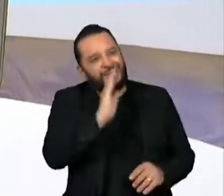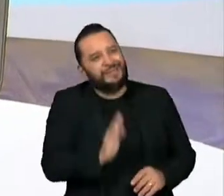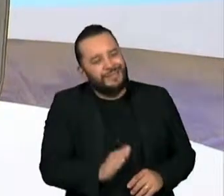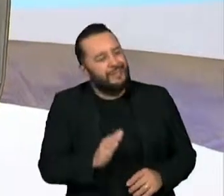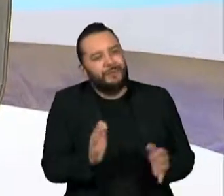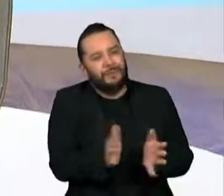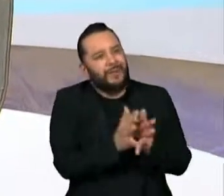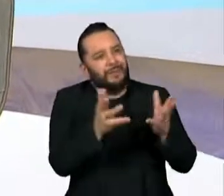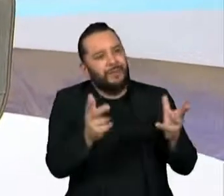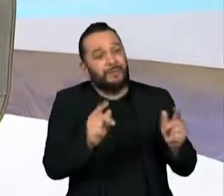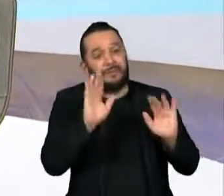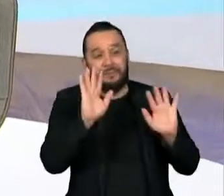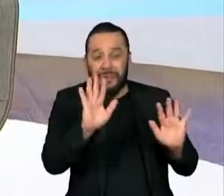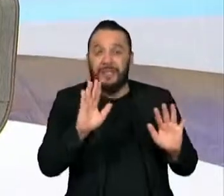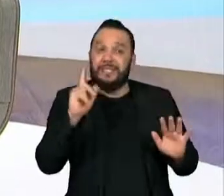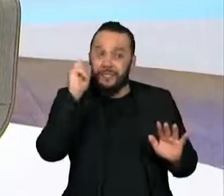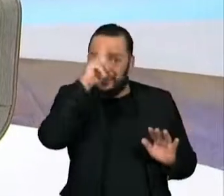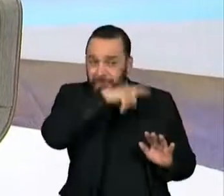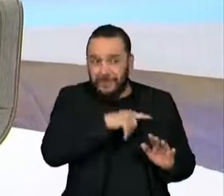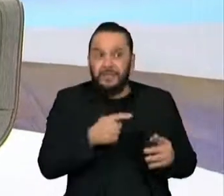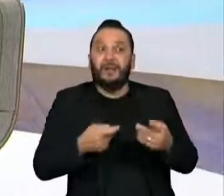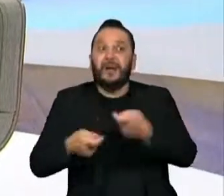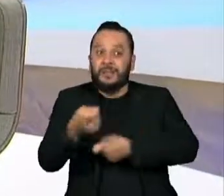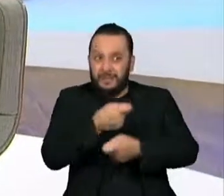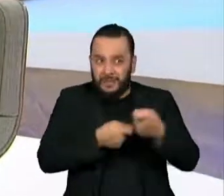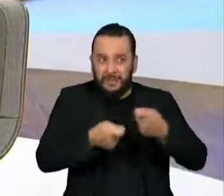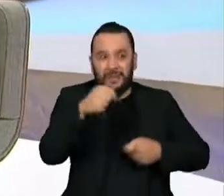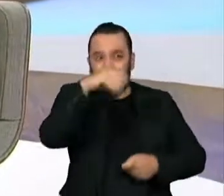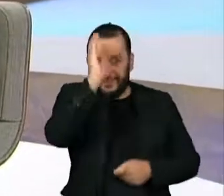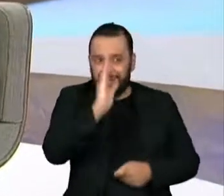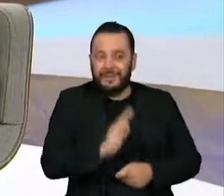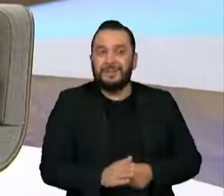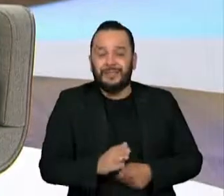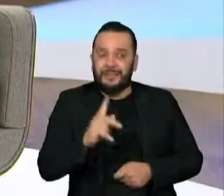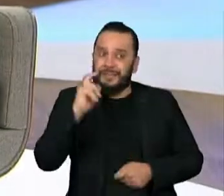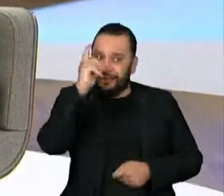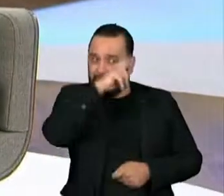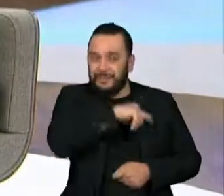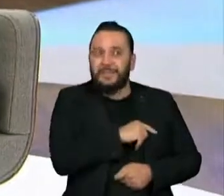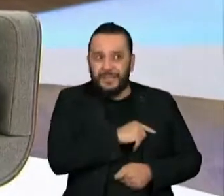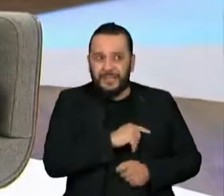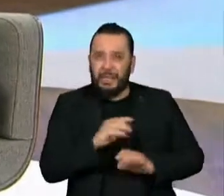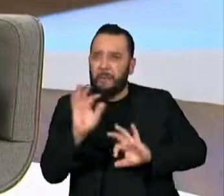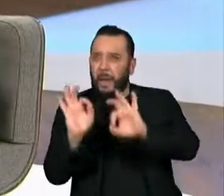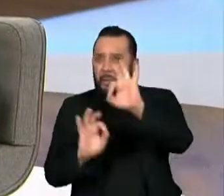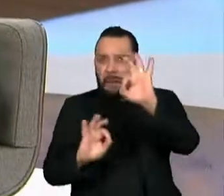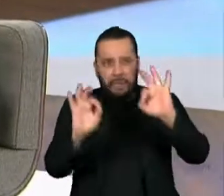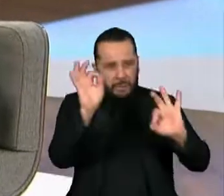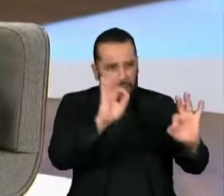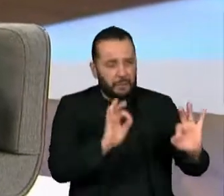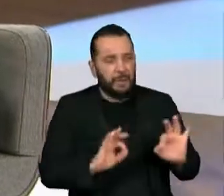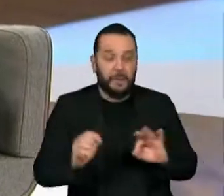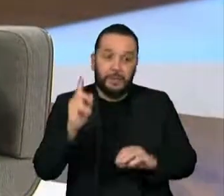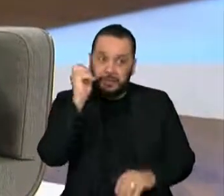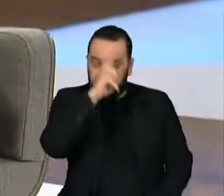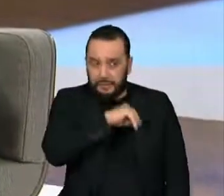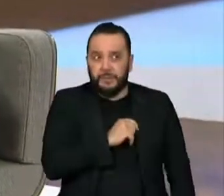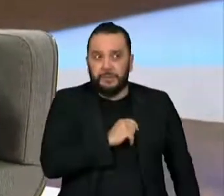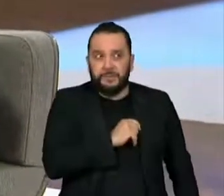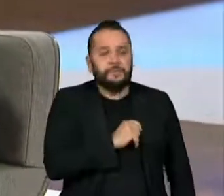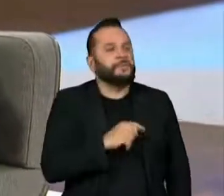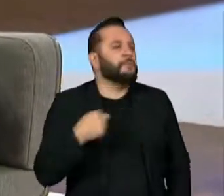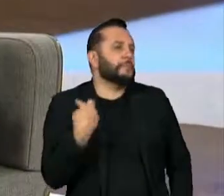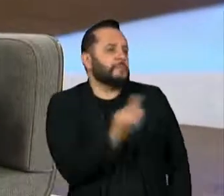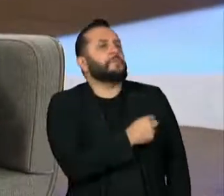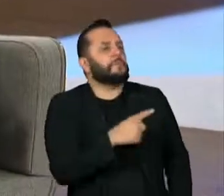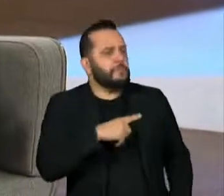terrivelmente complexo e difícil de administrar, como cedo percebem aqueles que se dedicam a essa empreitada. E nós